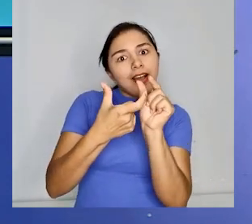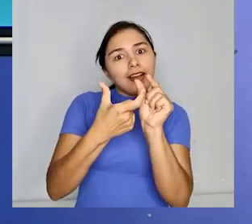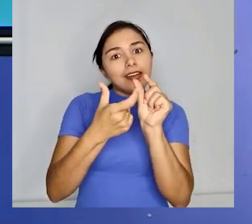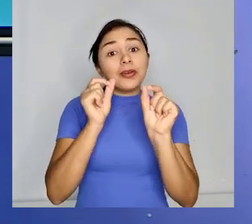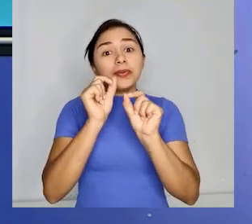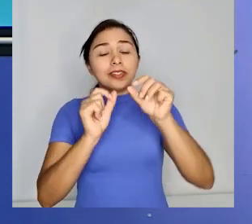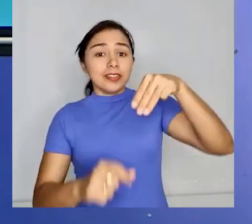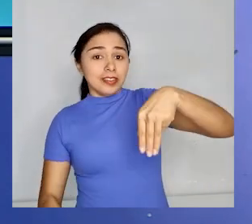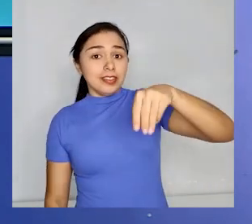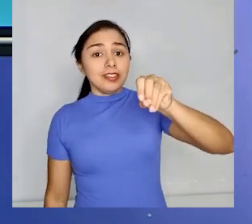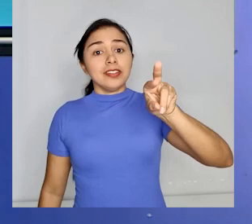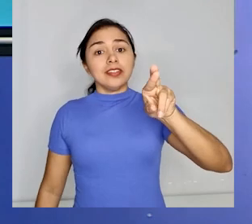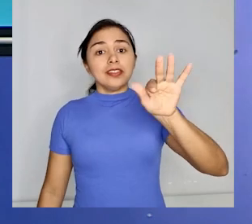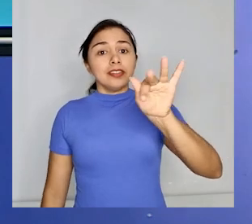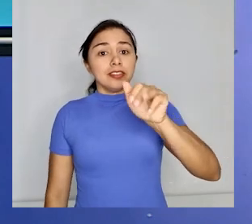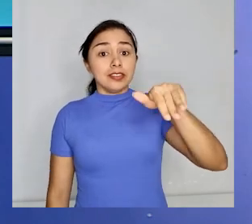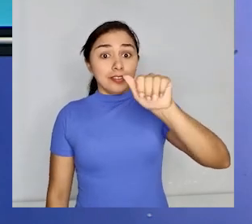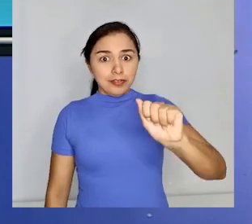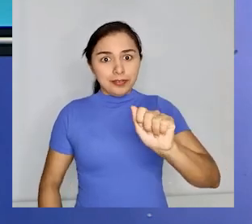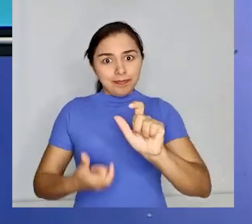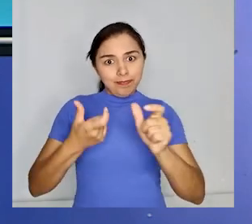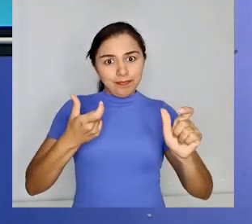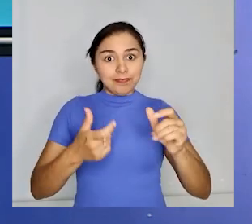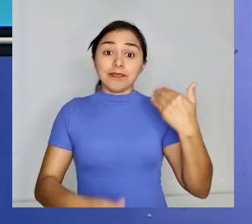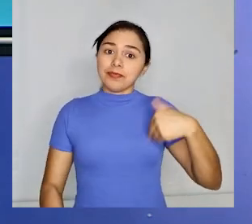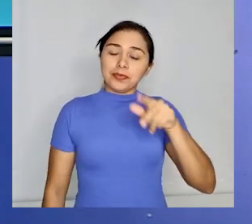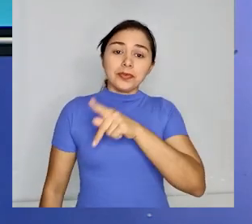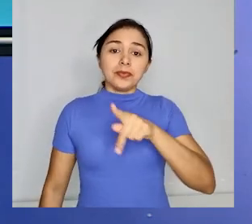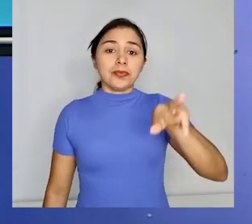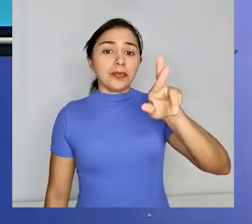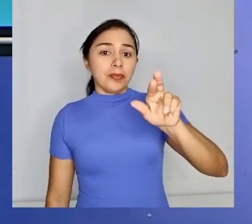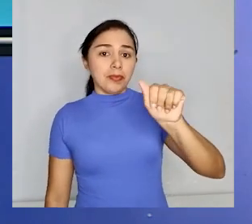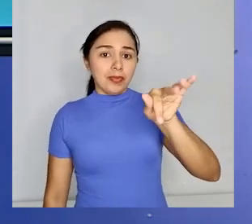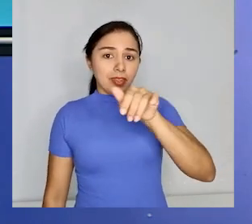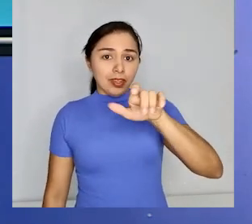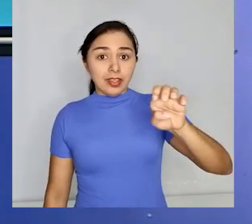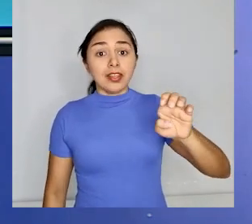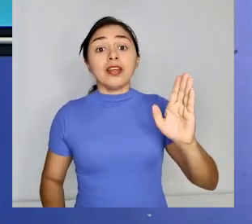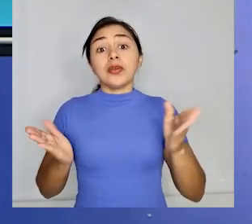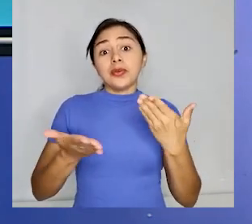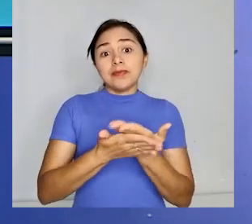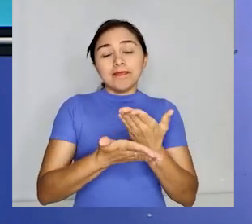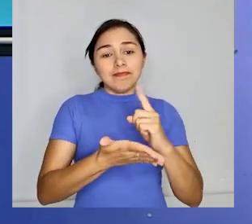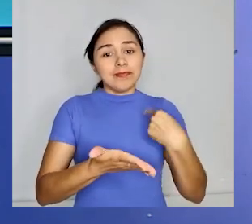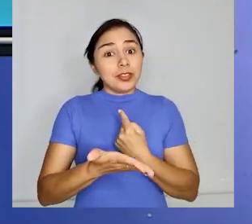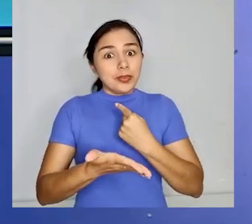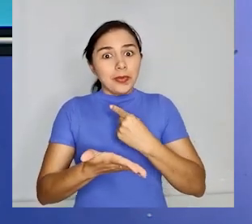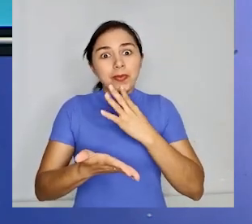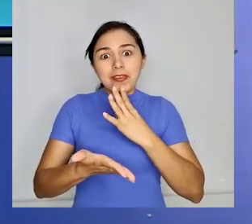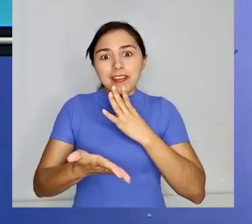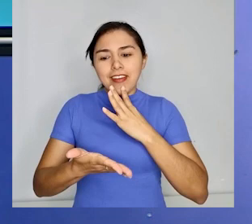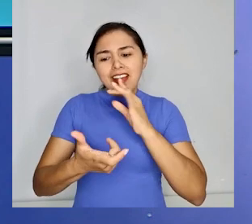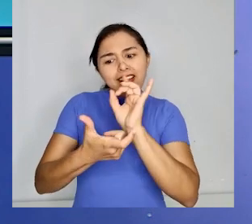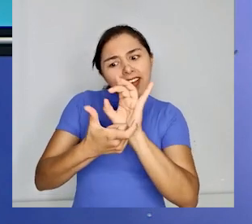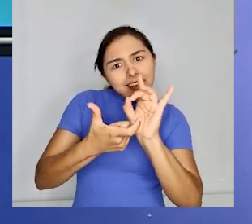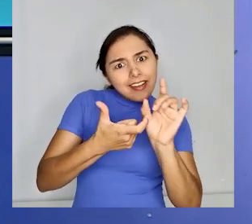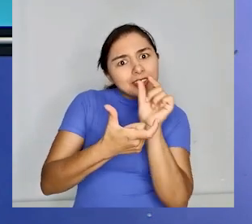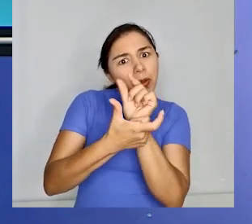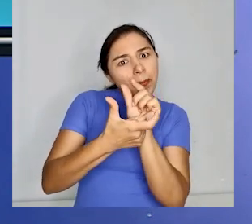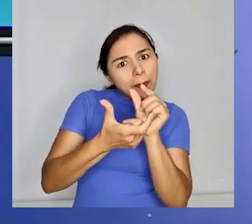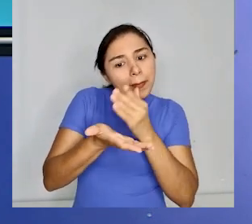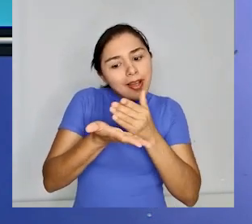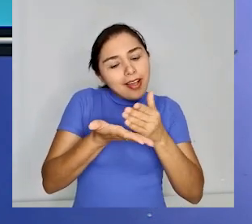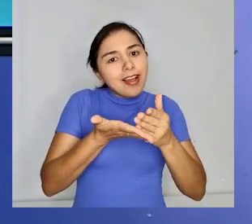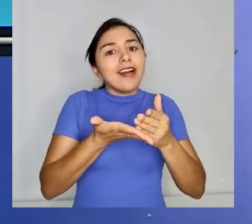o que chamamos de morfemas. Eu sou a professora Rafaelle e nesta aula vamos estudar cada um destes elementos que